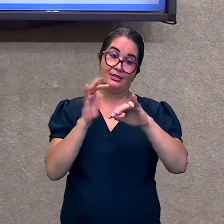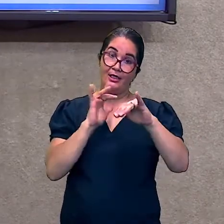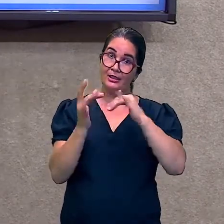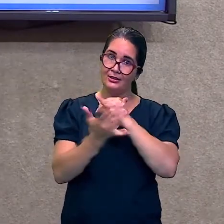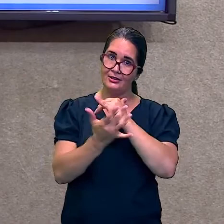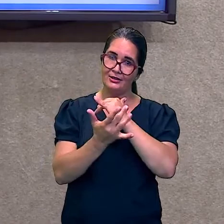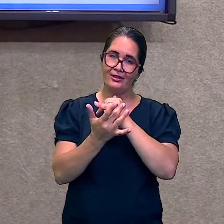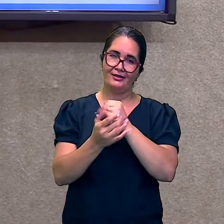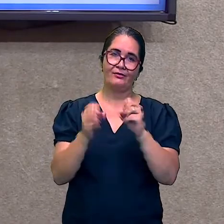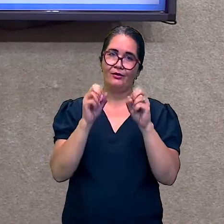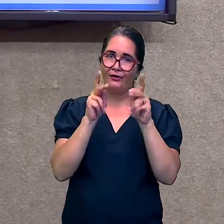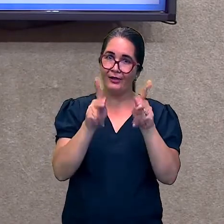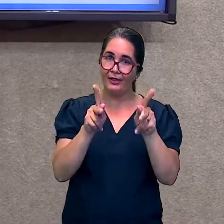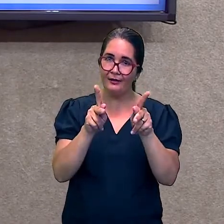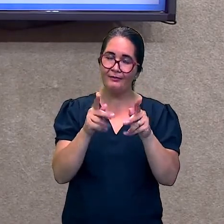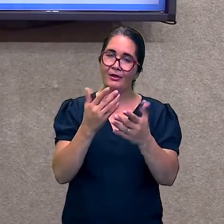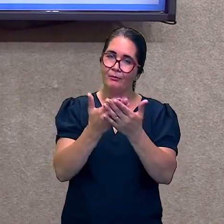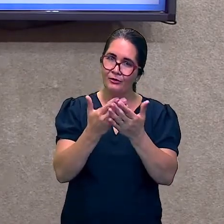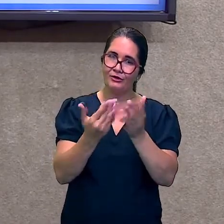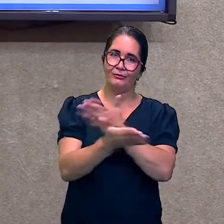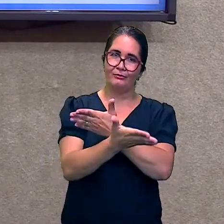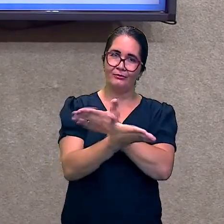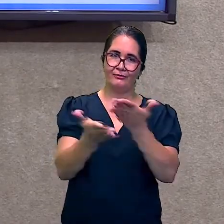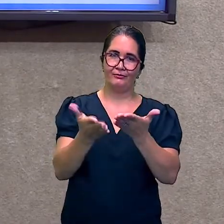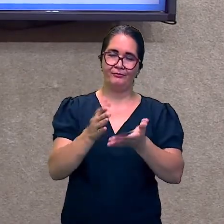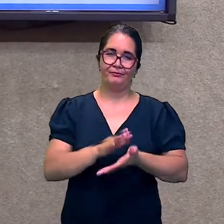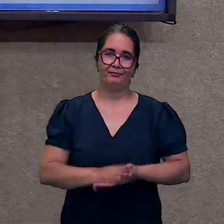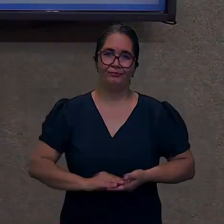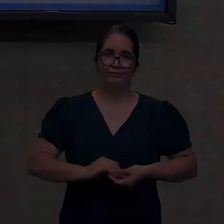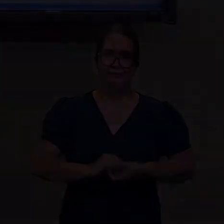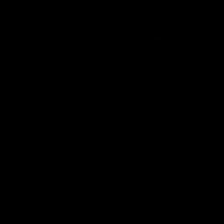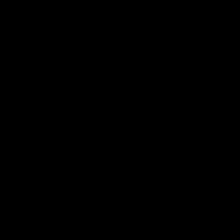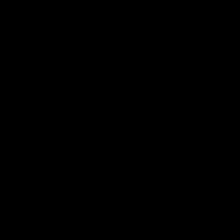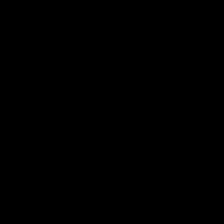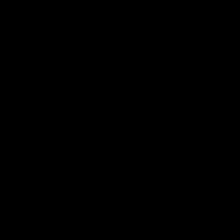Tenha um bom trabalho. E boa aula. aí E